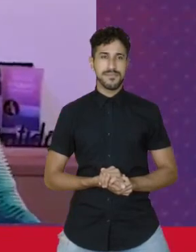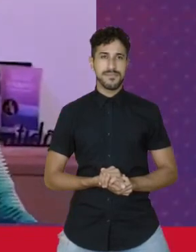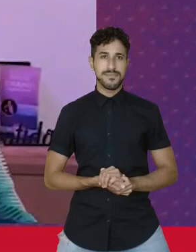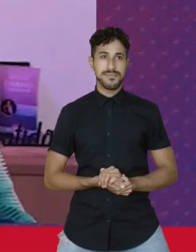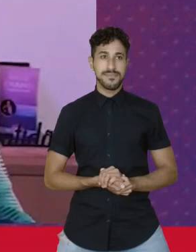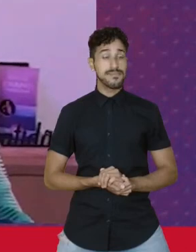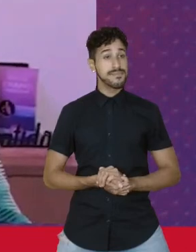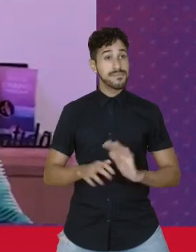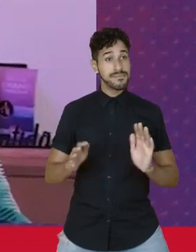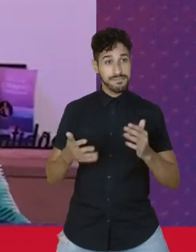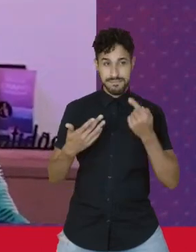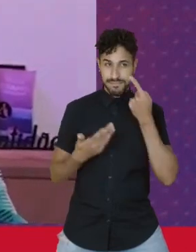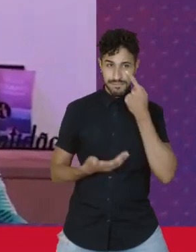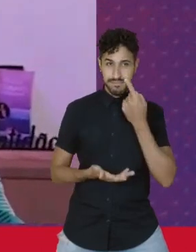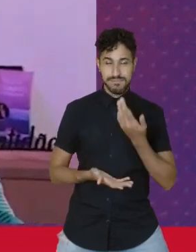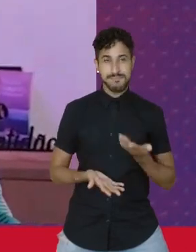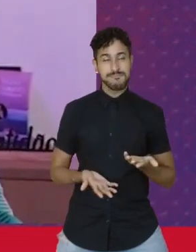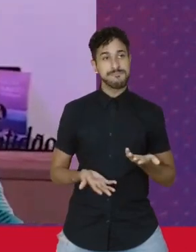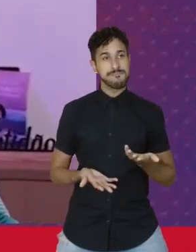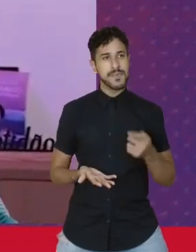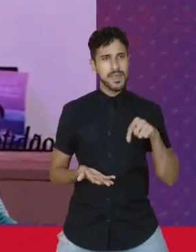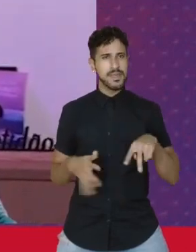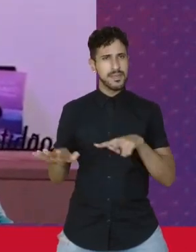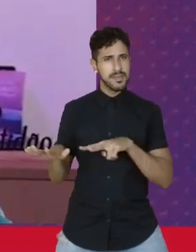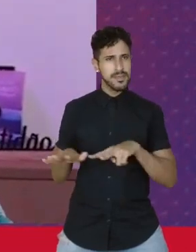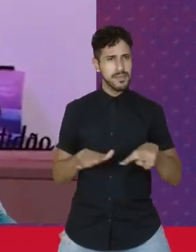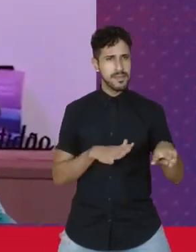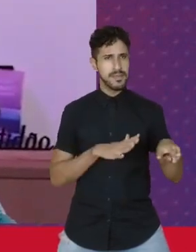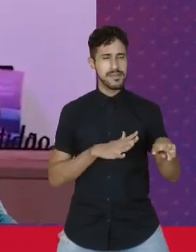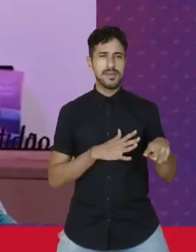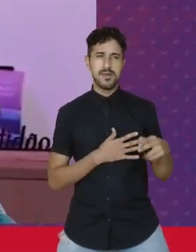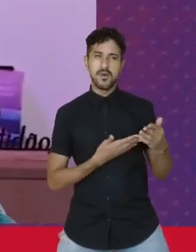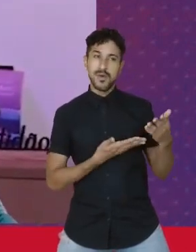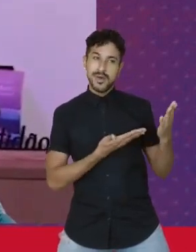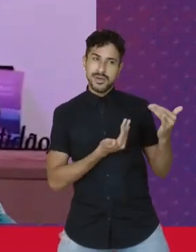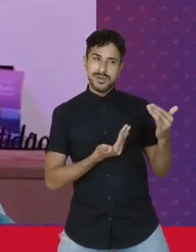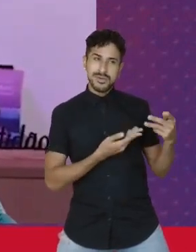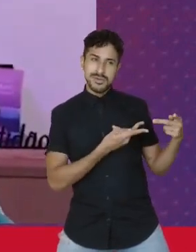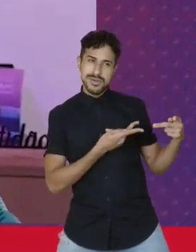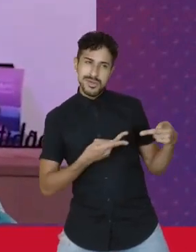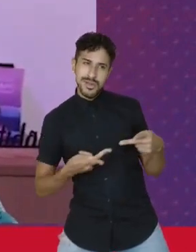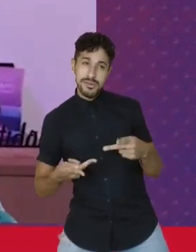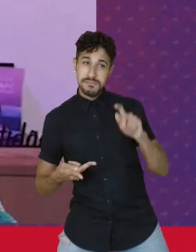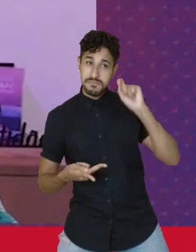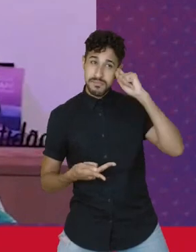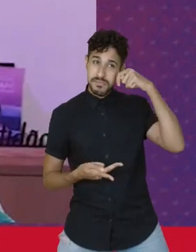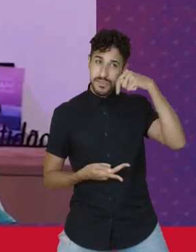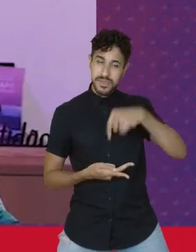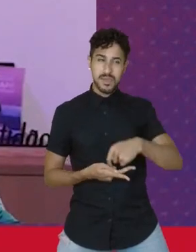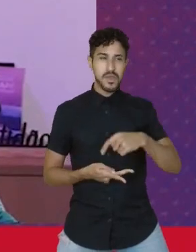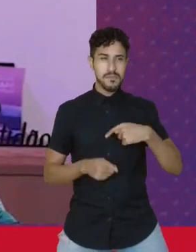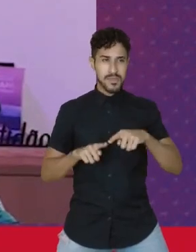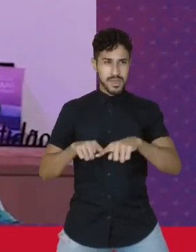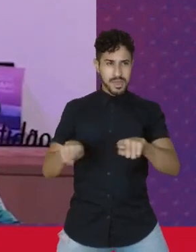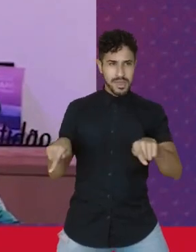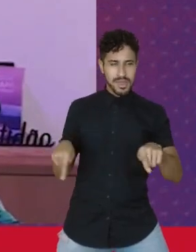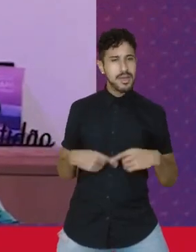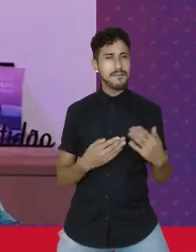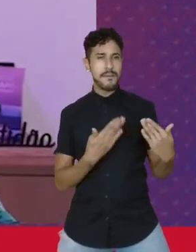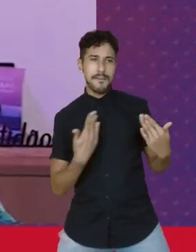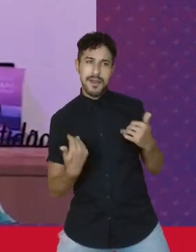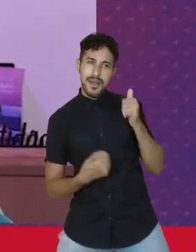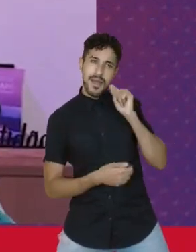Olha só, essa semana eu recebi uma jovem negra aqui no gabinete por uma conversa